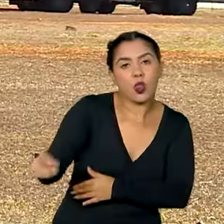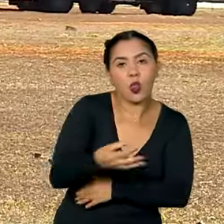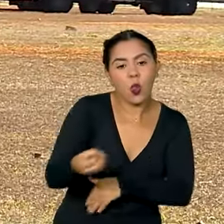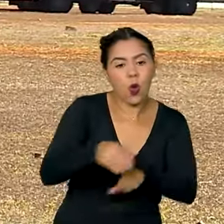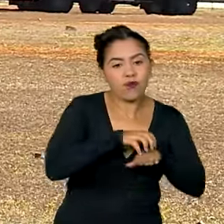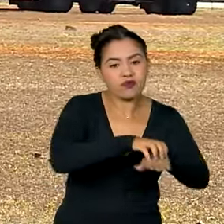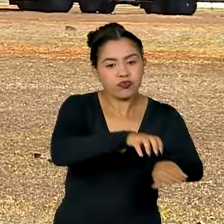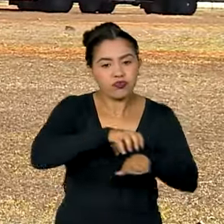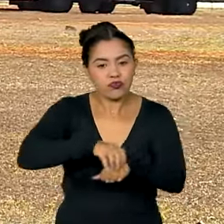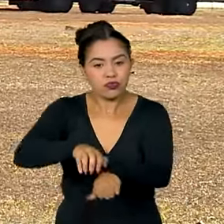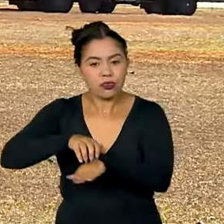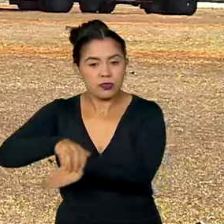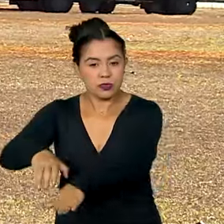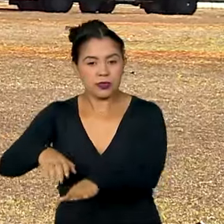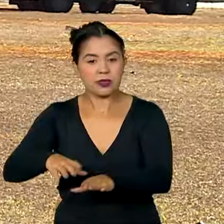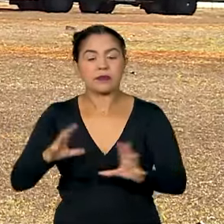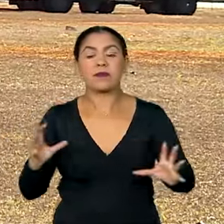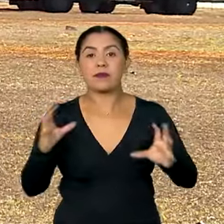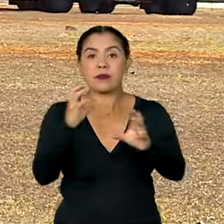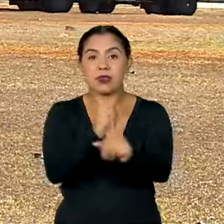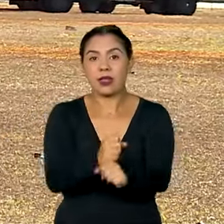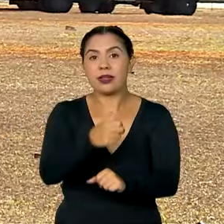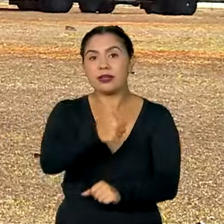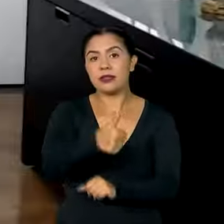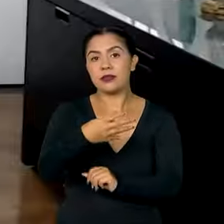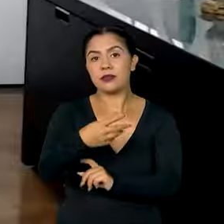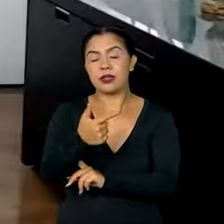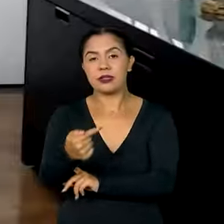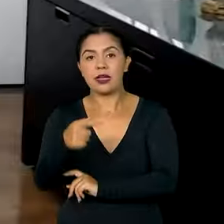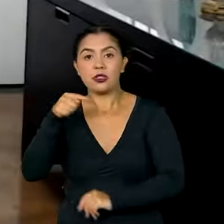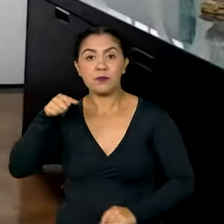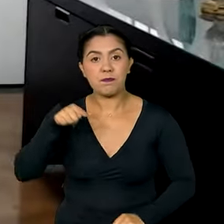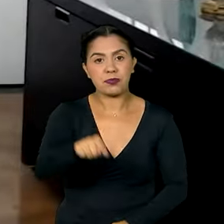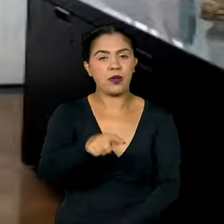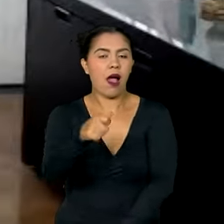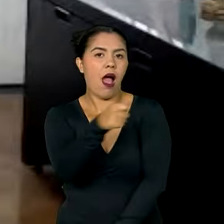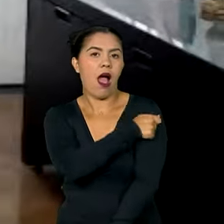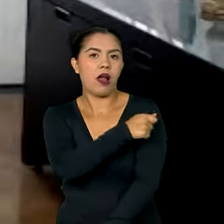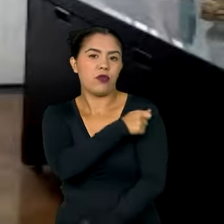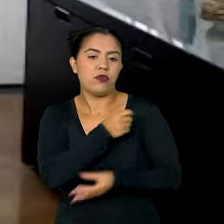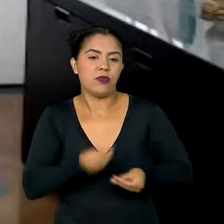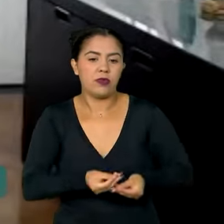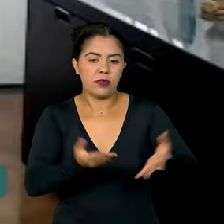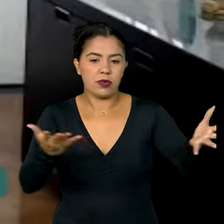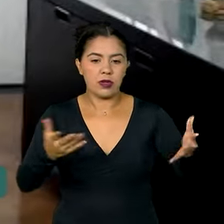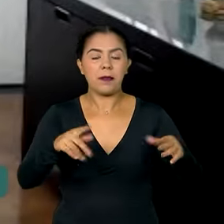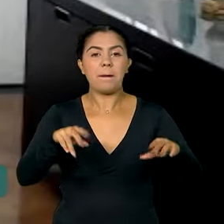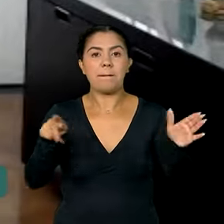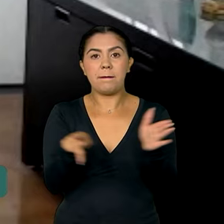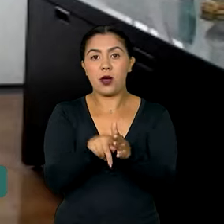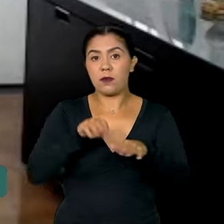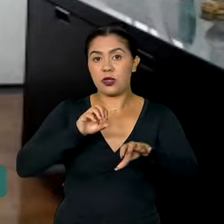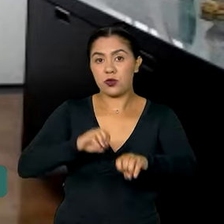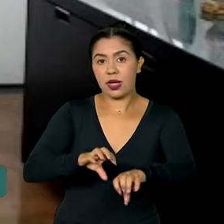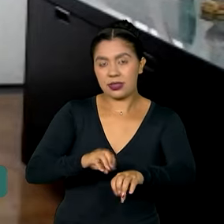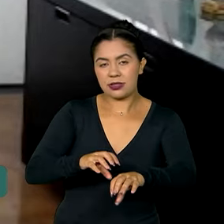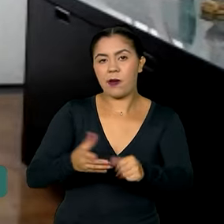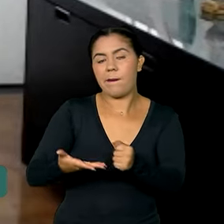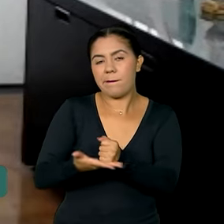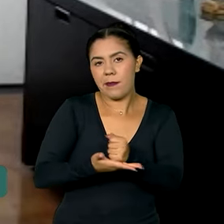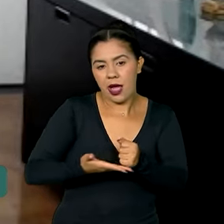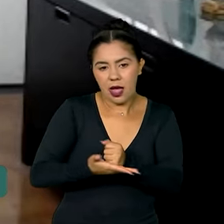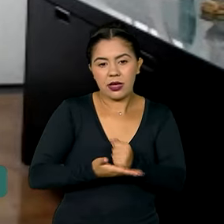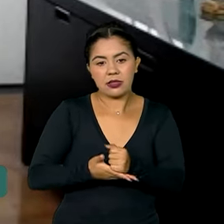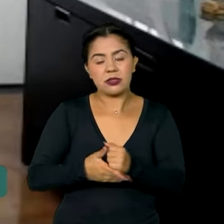vão atender mais de 147 mil estudantes. Para além de atender os meninos da educação básica, hoje, especialmente